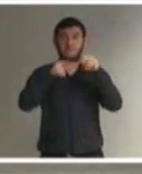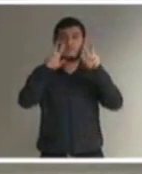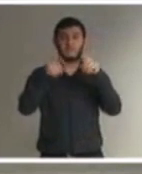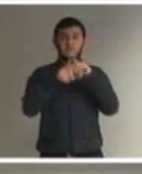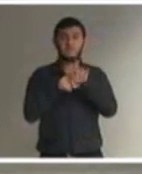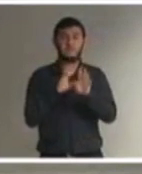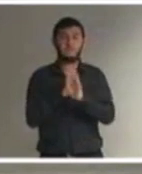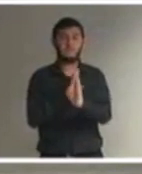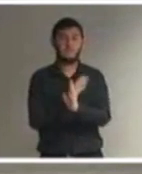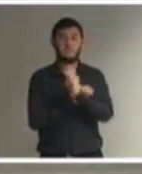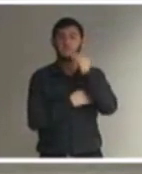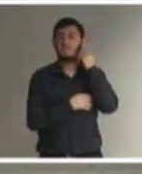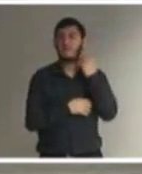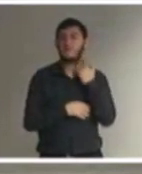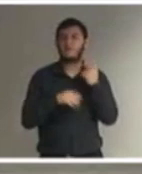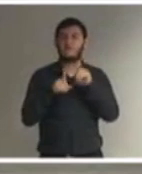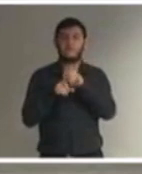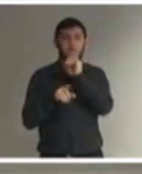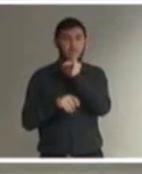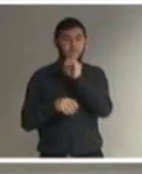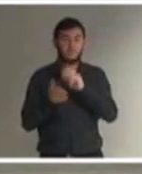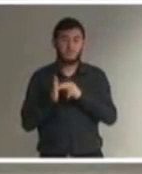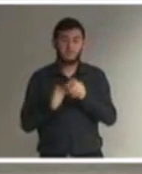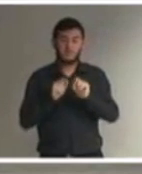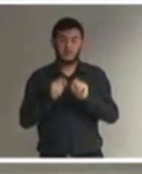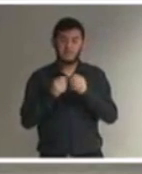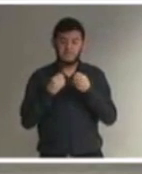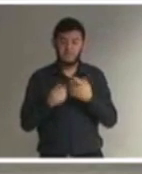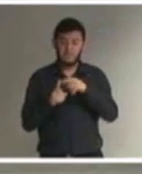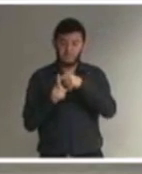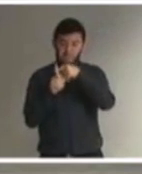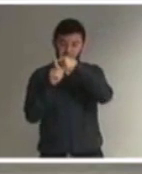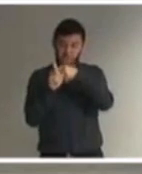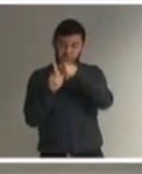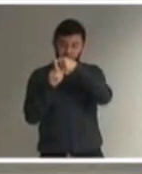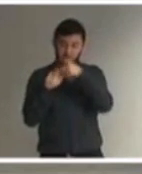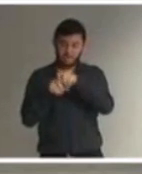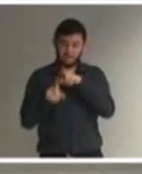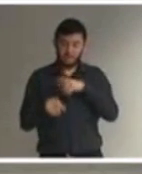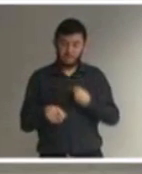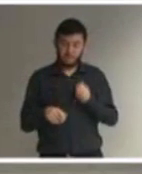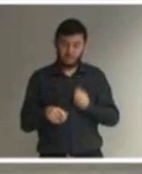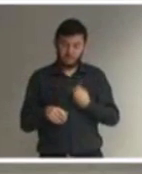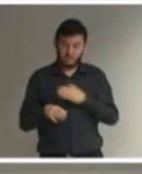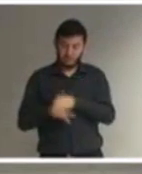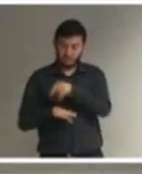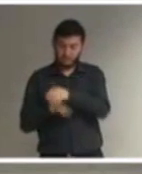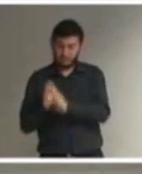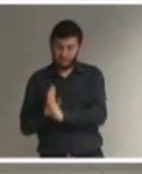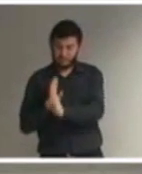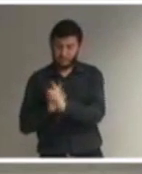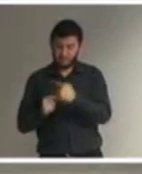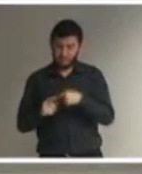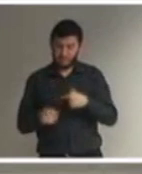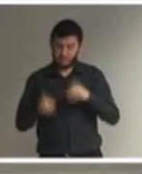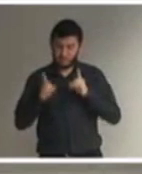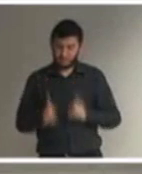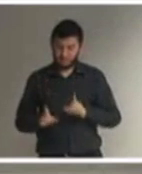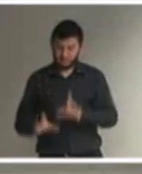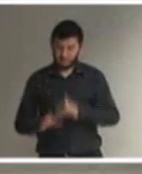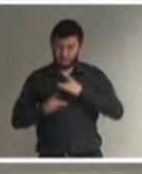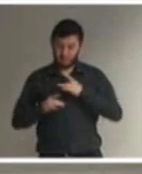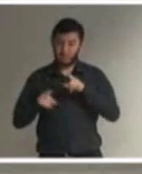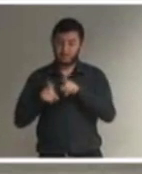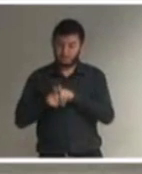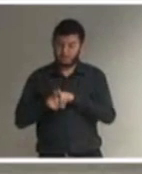É um benefício, mas se eu for obrigada a ficar naquela fila porque eu tenho deficiência, é uma separação. Transportando isso para as escolas,